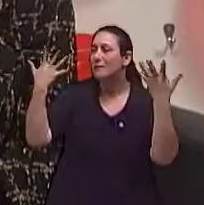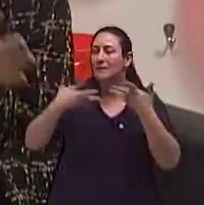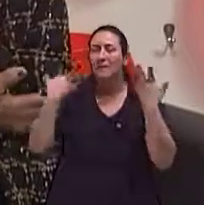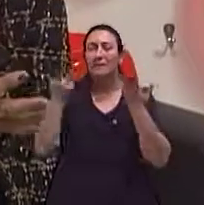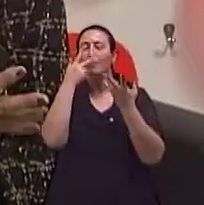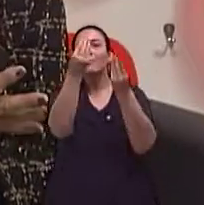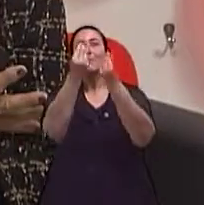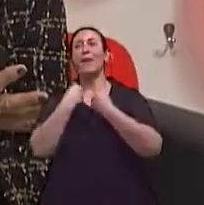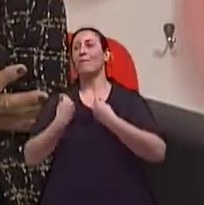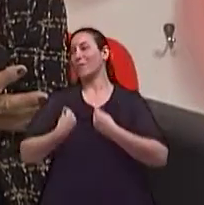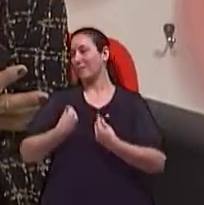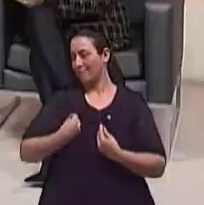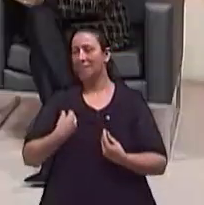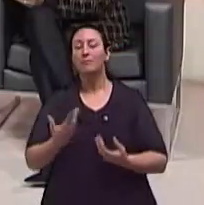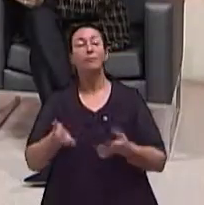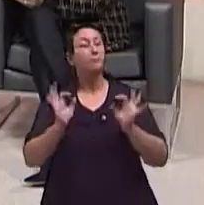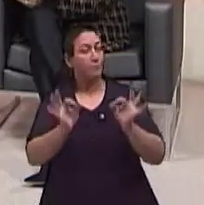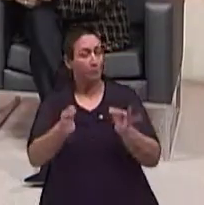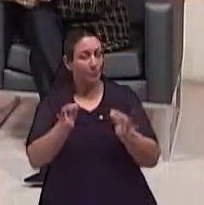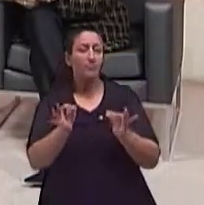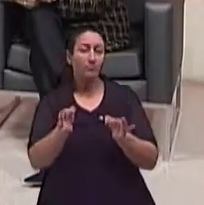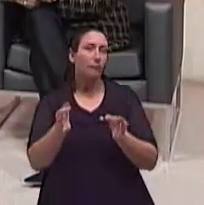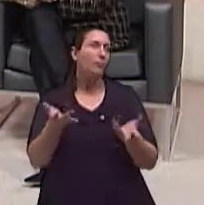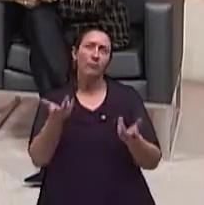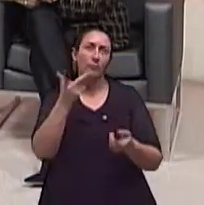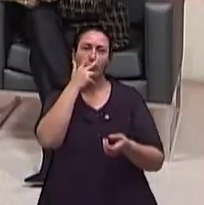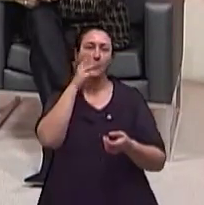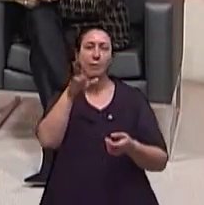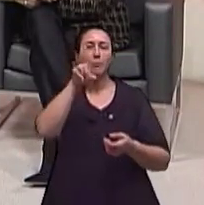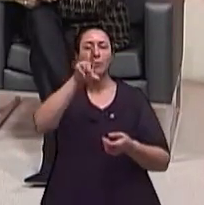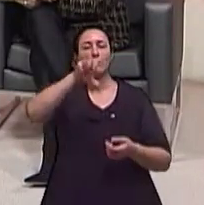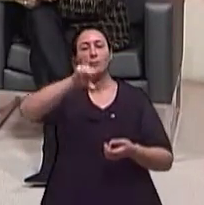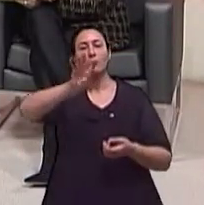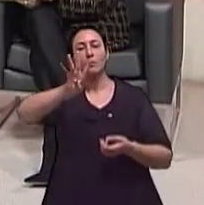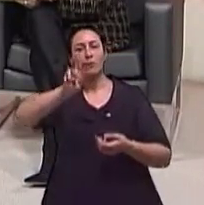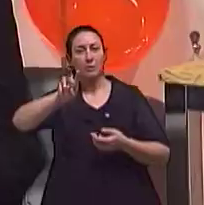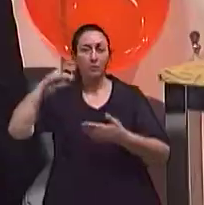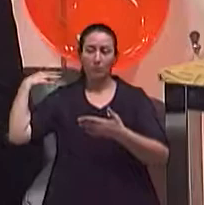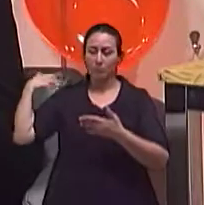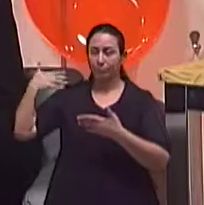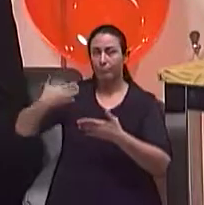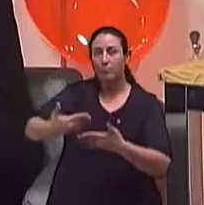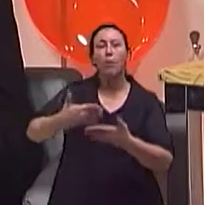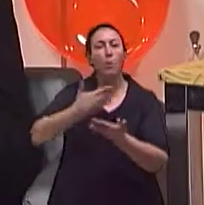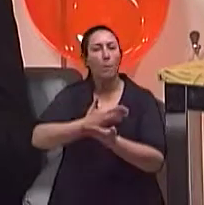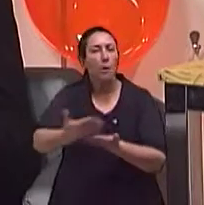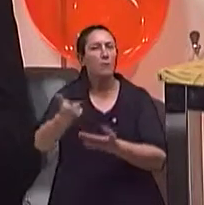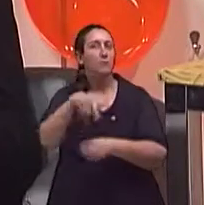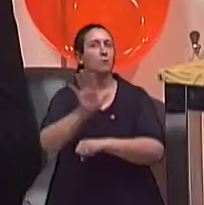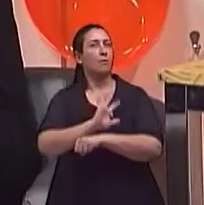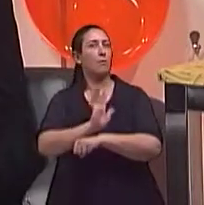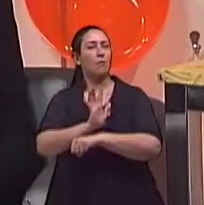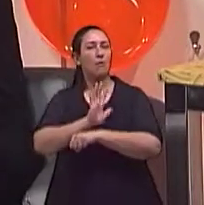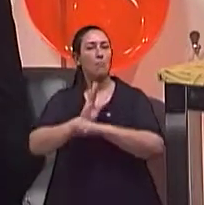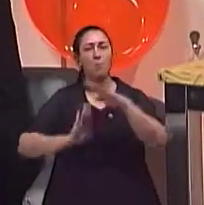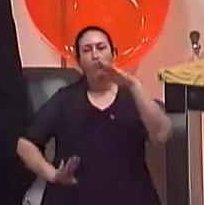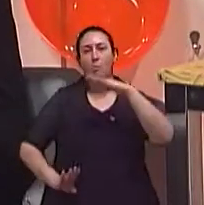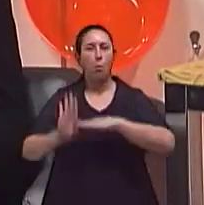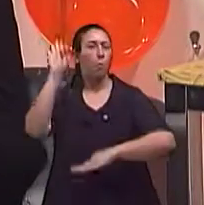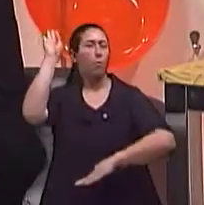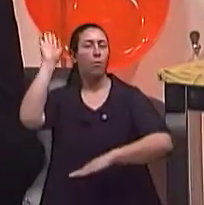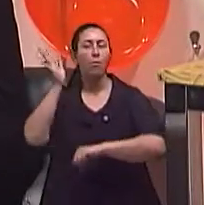vida e não morte. Exatamente. De 1945 para cá, começa esse auge do cinema americano para exatamente